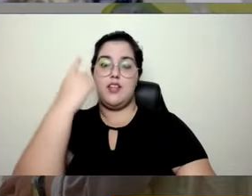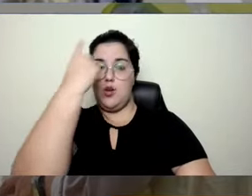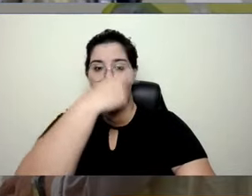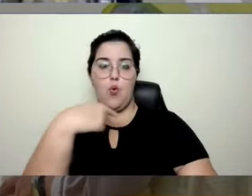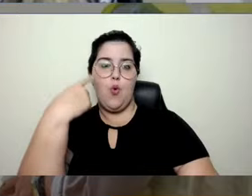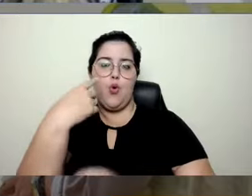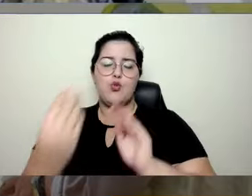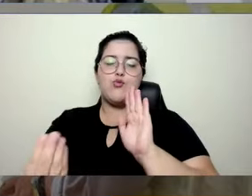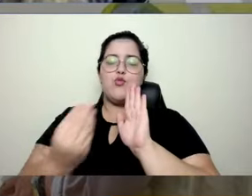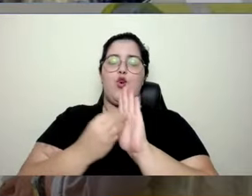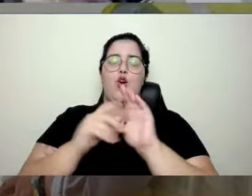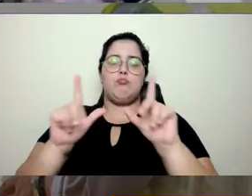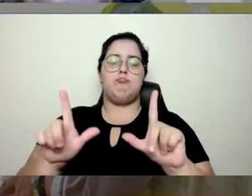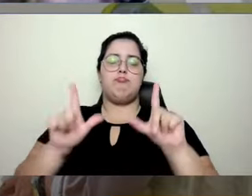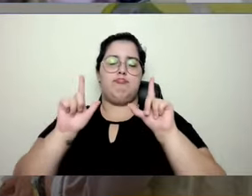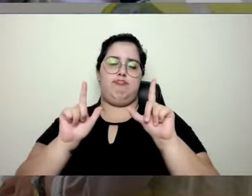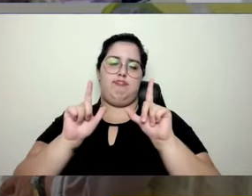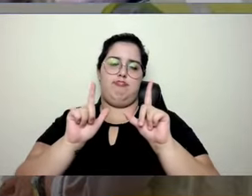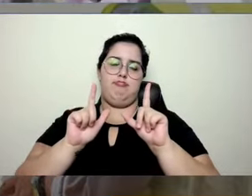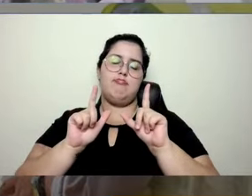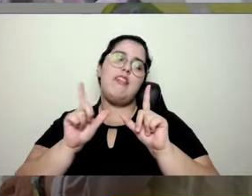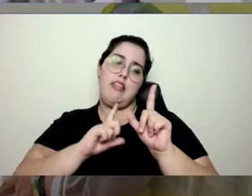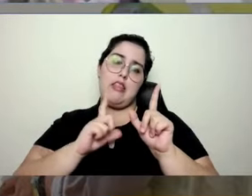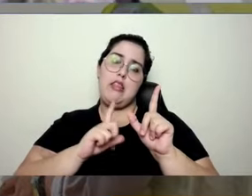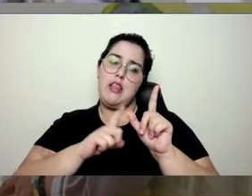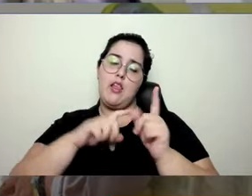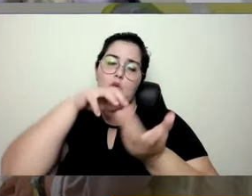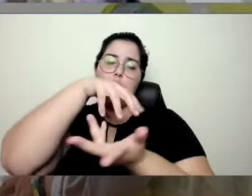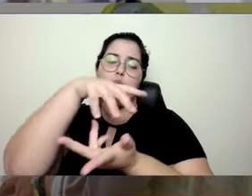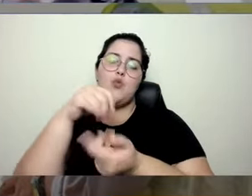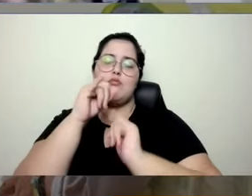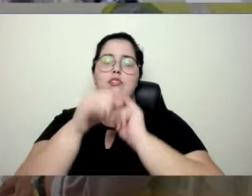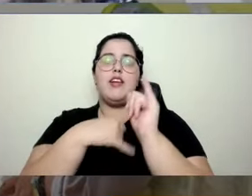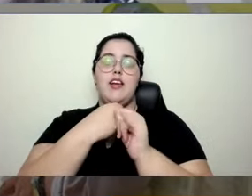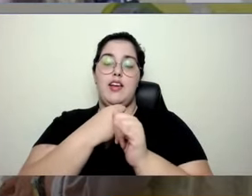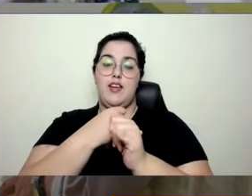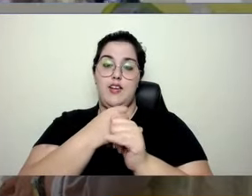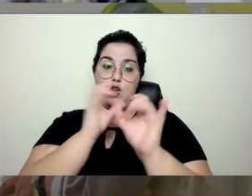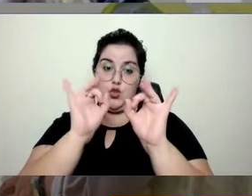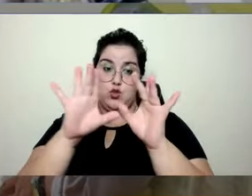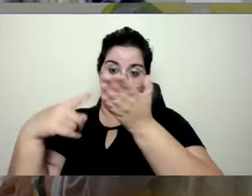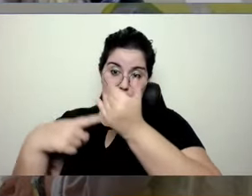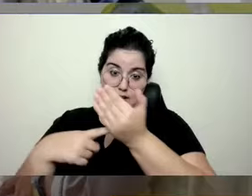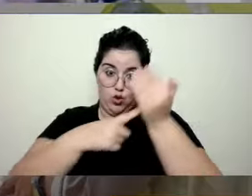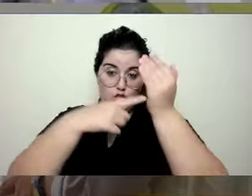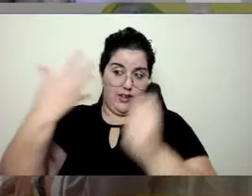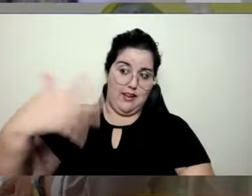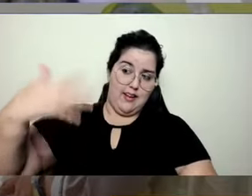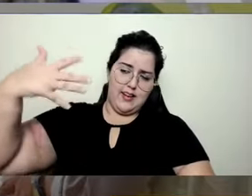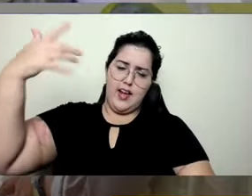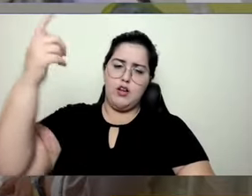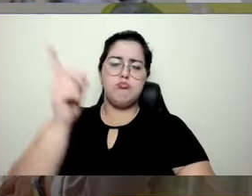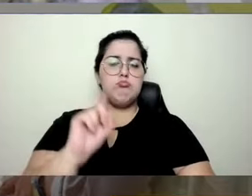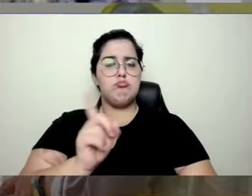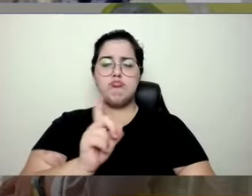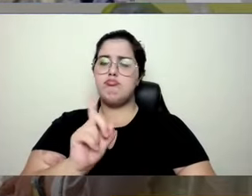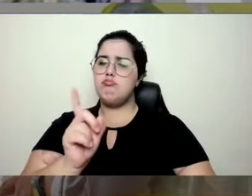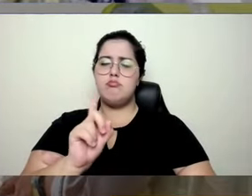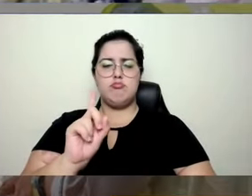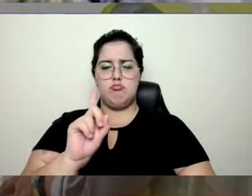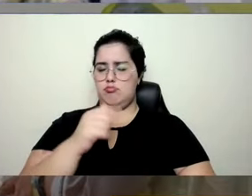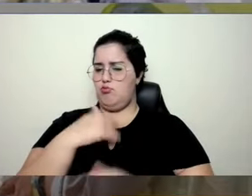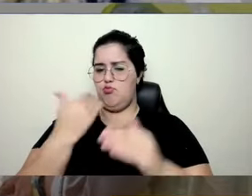avatar. E eu não estou falando de tecnologia cara, tá? Eu sou muito contra isso.